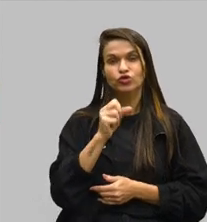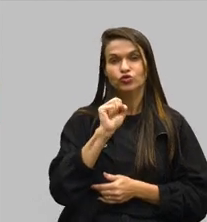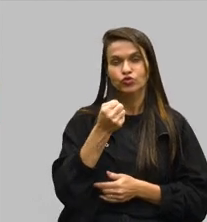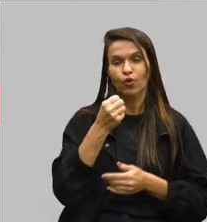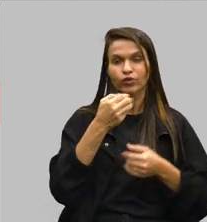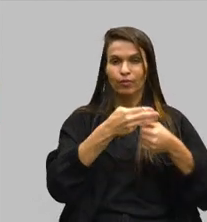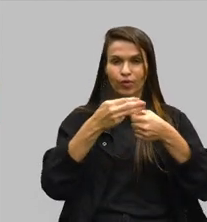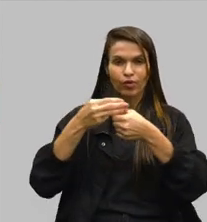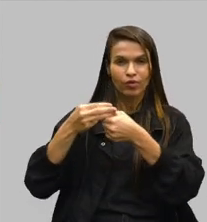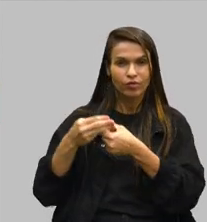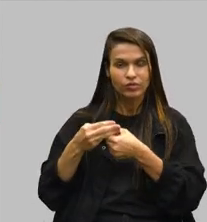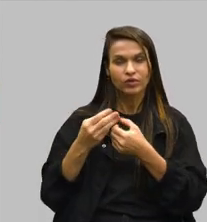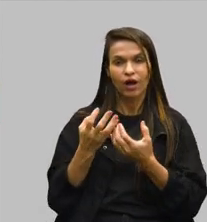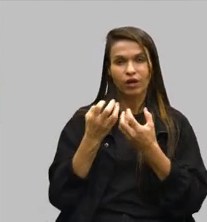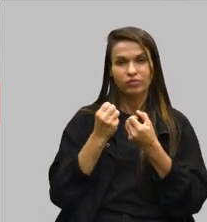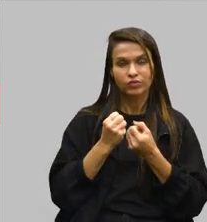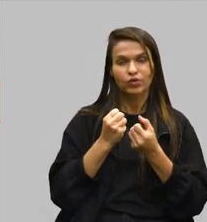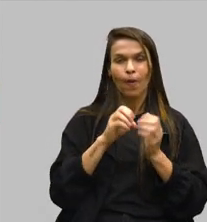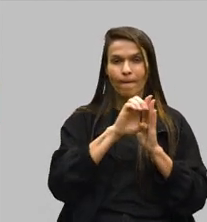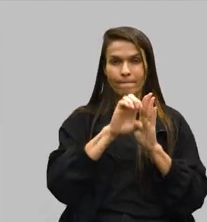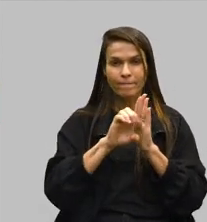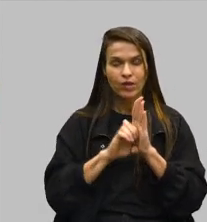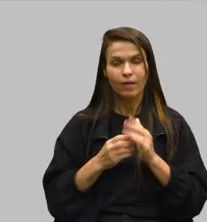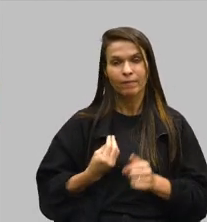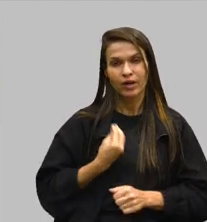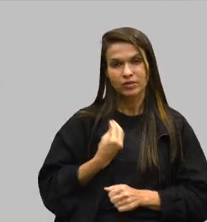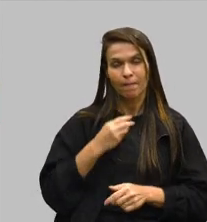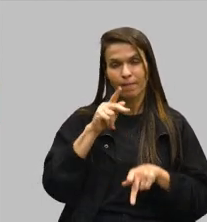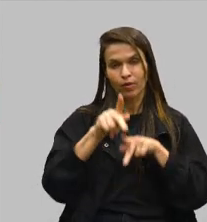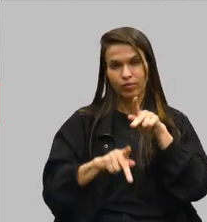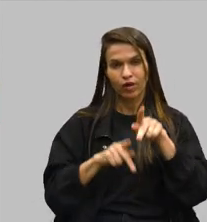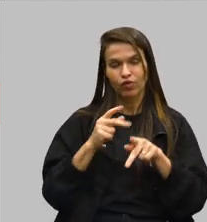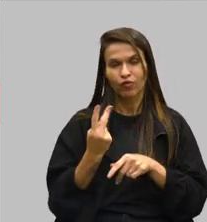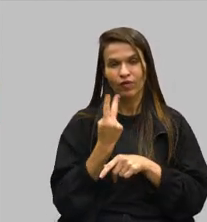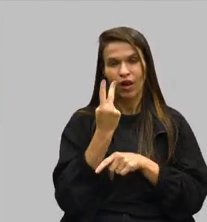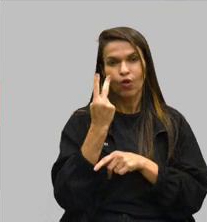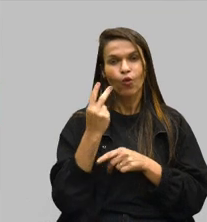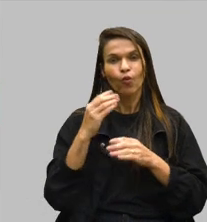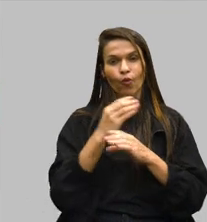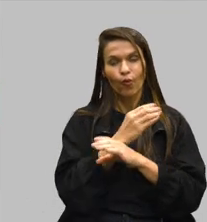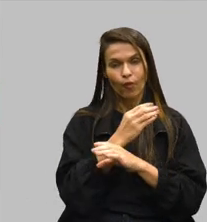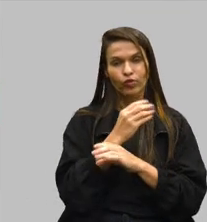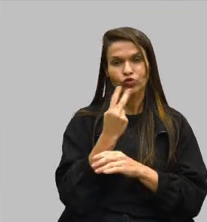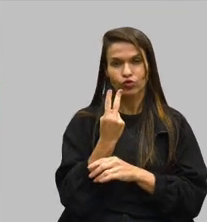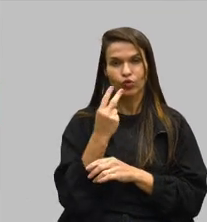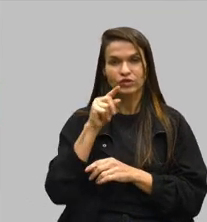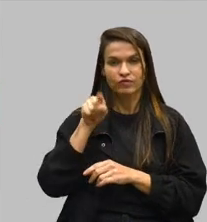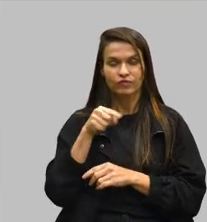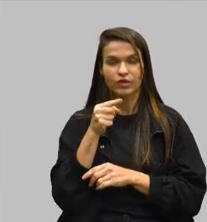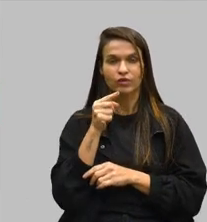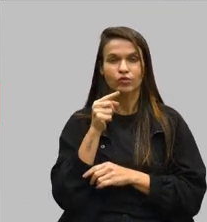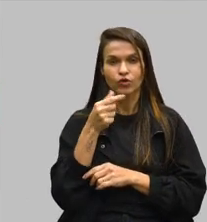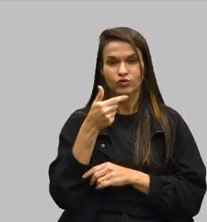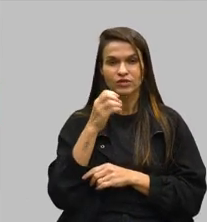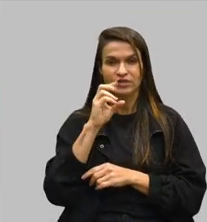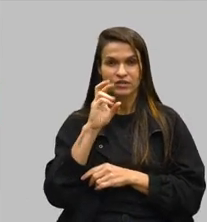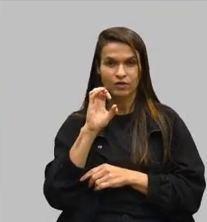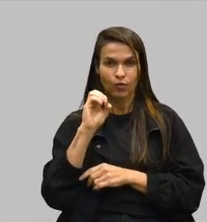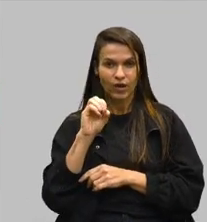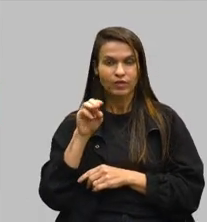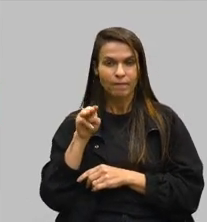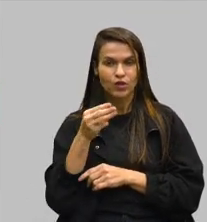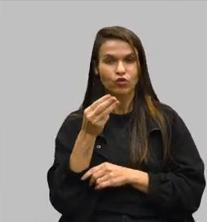contemplados com recursos de emendas da Comissão da Participação Popular, no valor total de R$,250 milhões